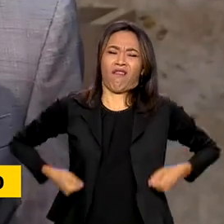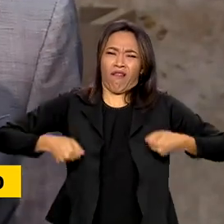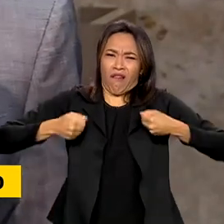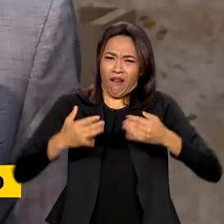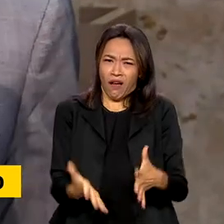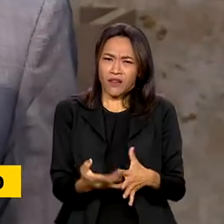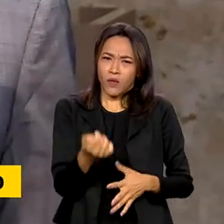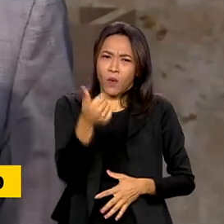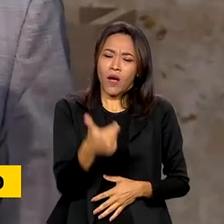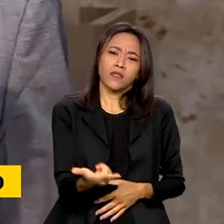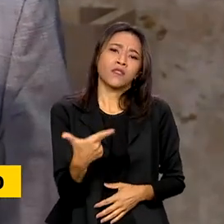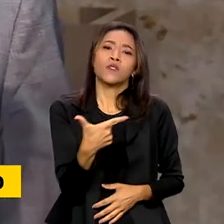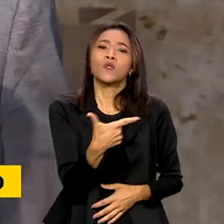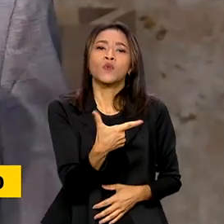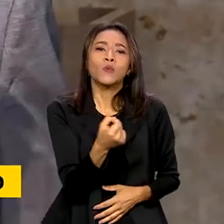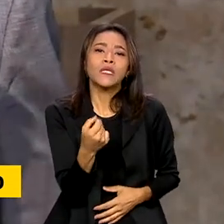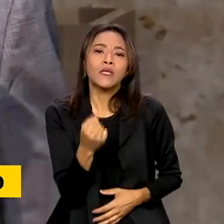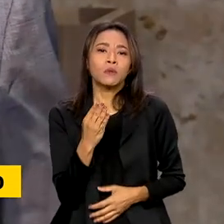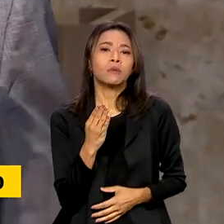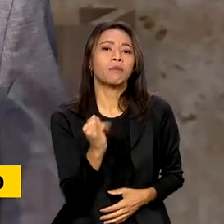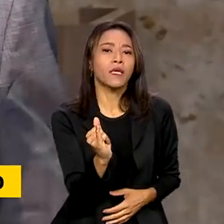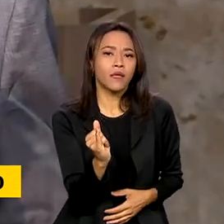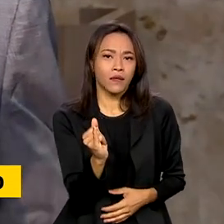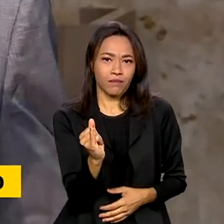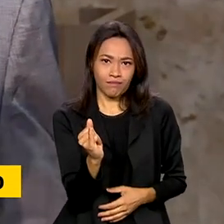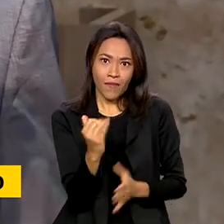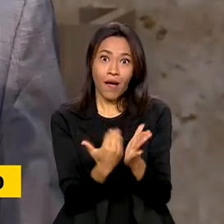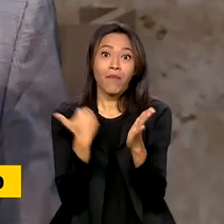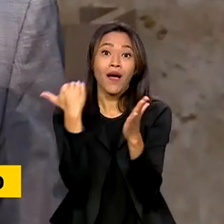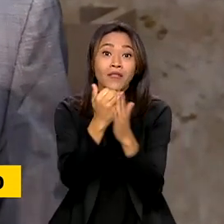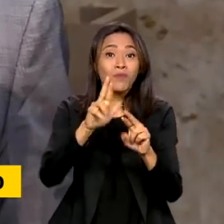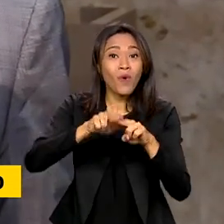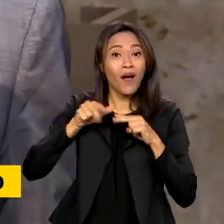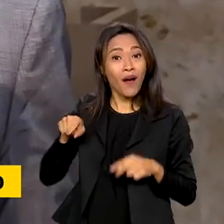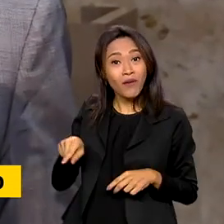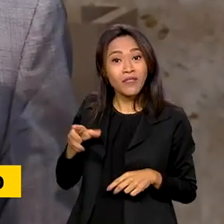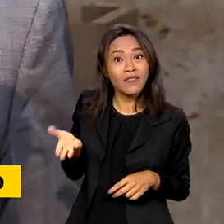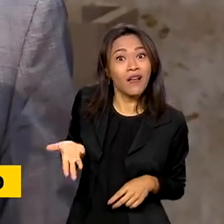bilhões a mais, em razão de ter uma taxa Selic nessa altura.